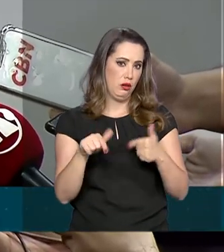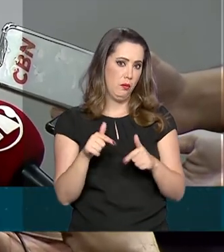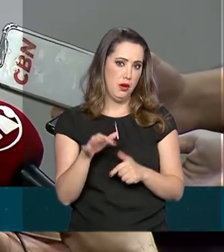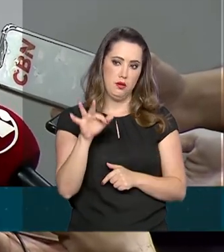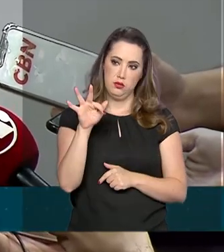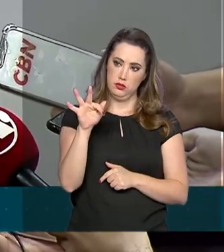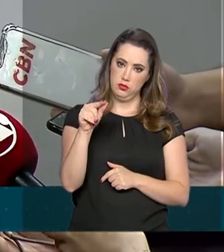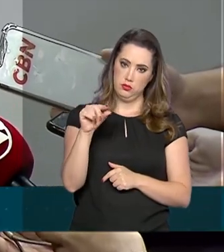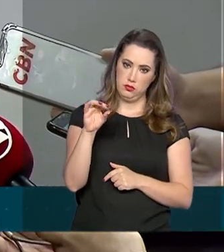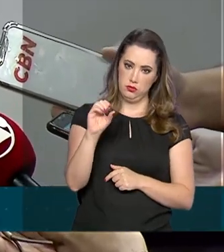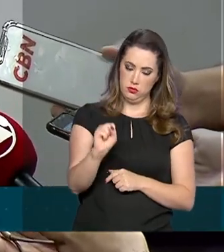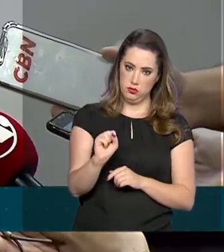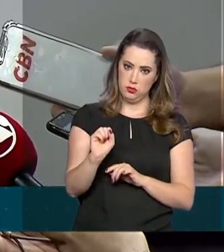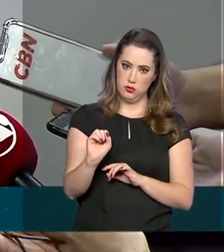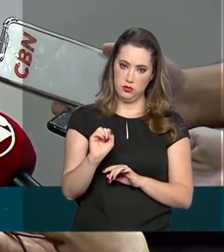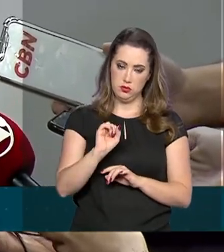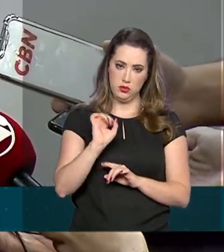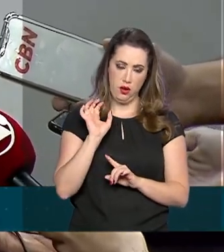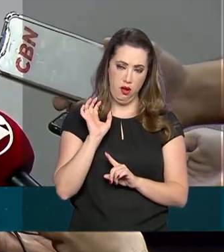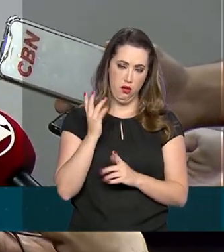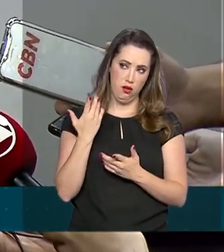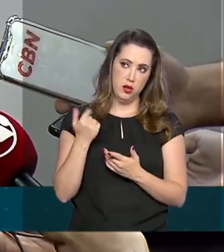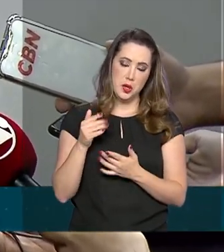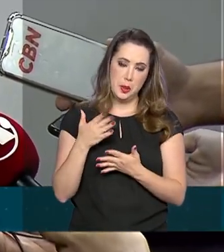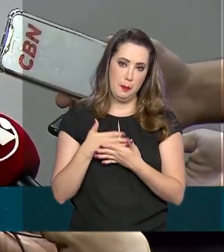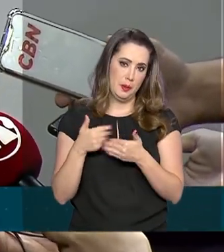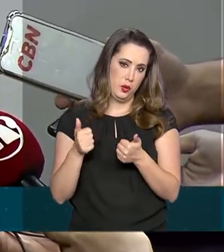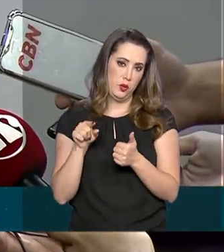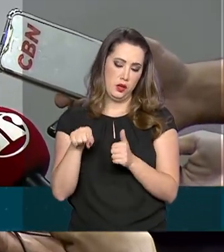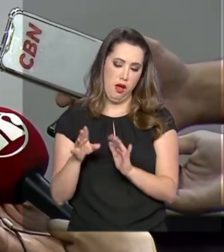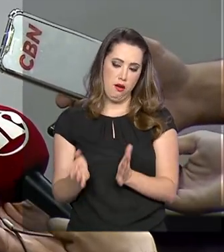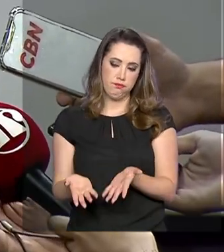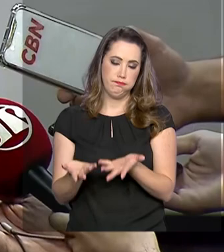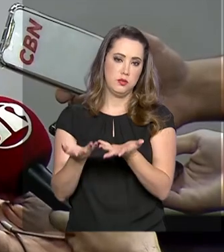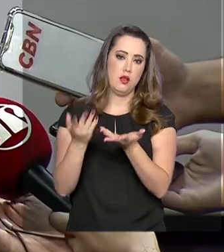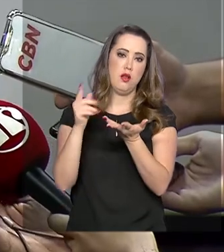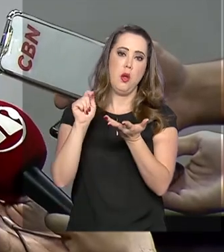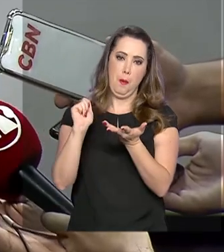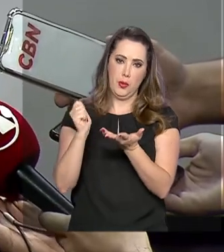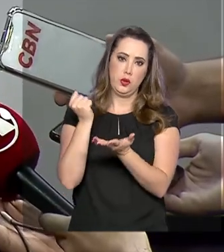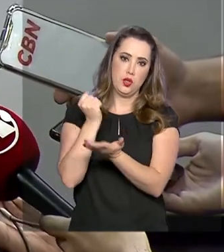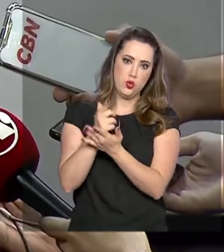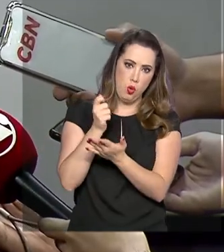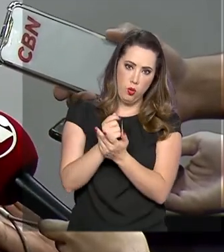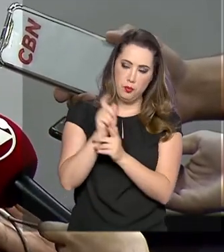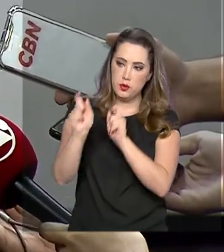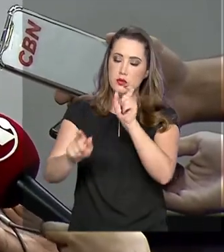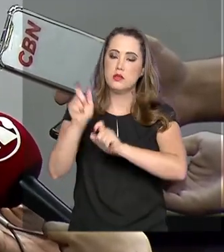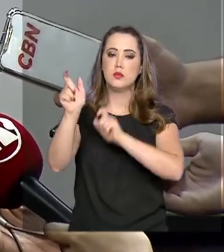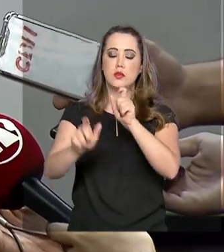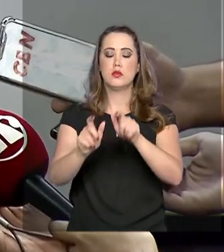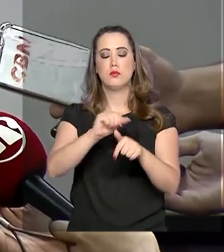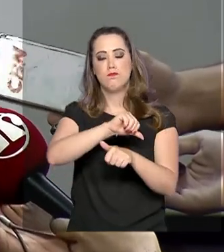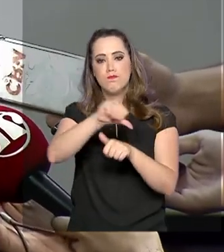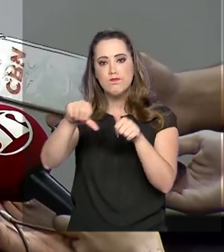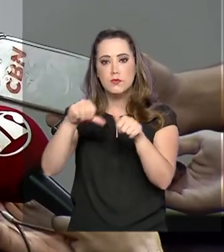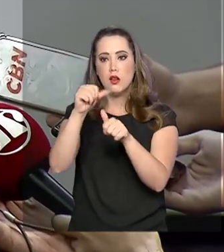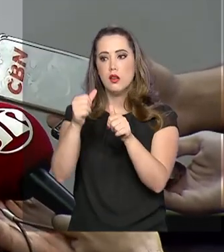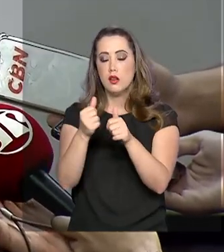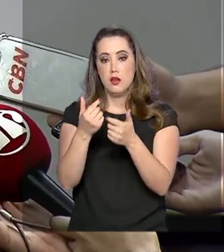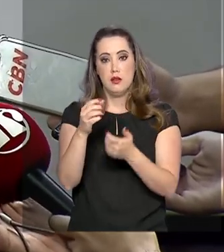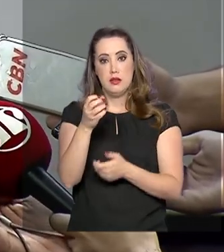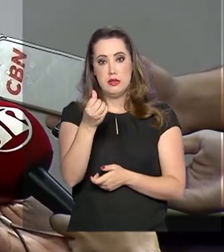que implicaram tanto do lado da demanda um aumento no poder de consumo foram transferidos cerca de